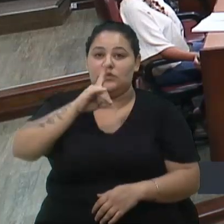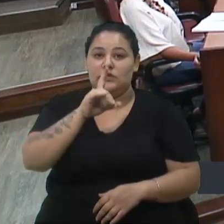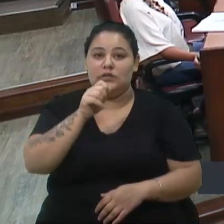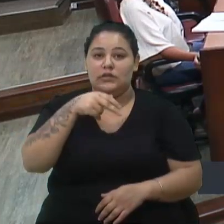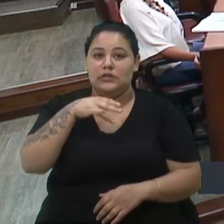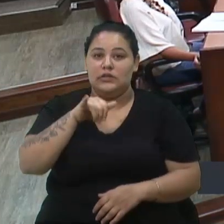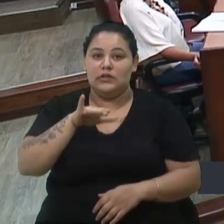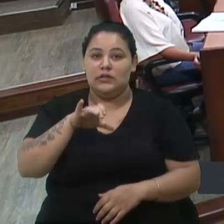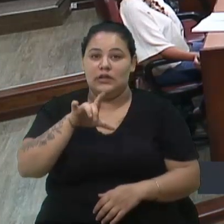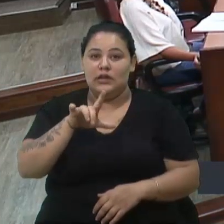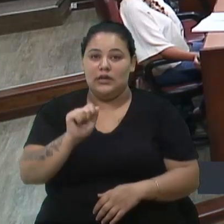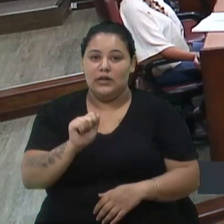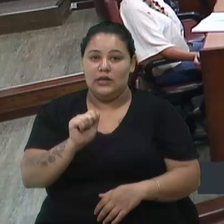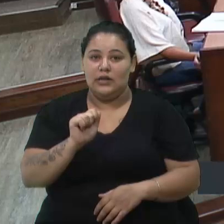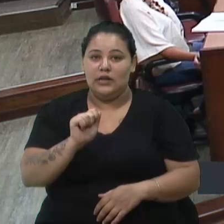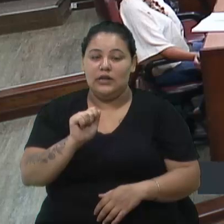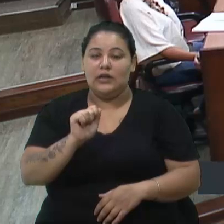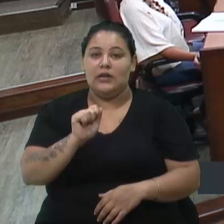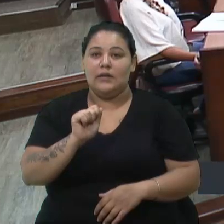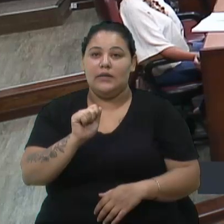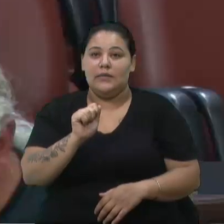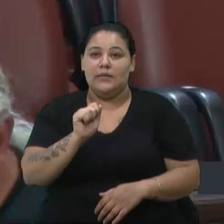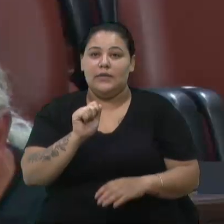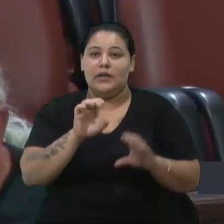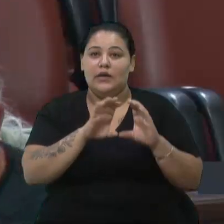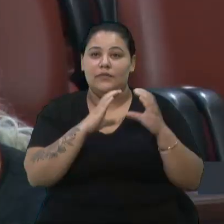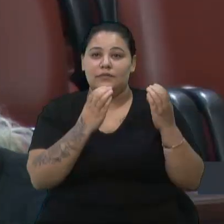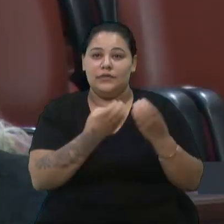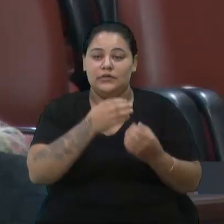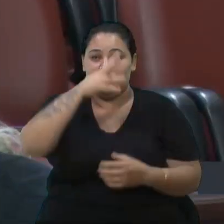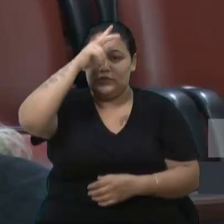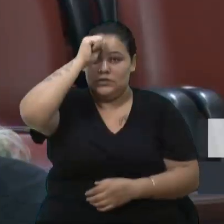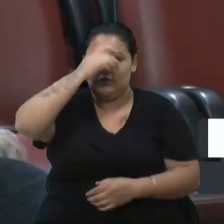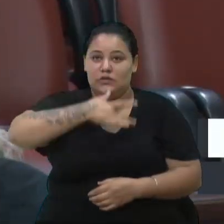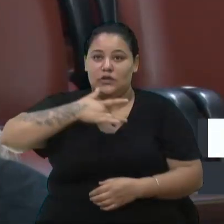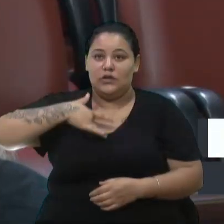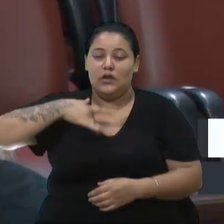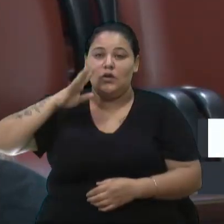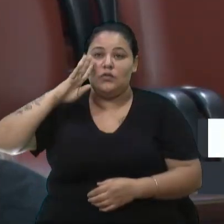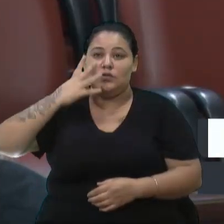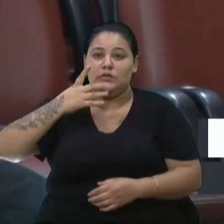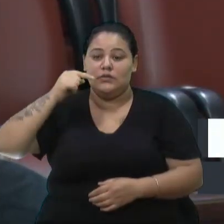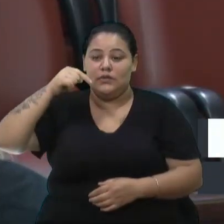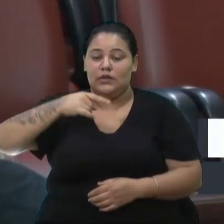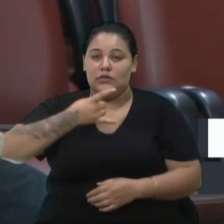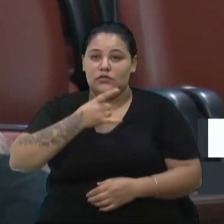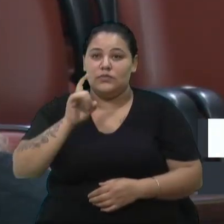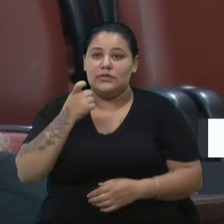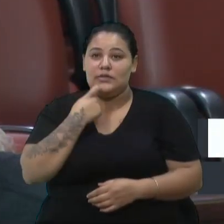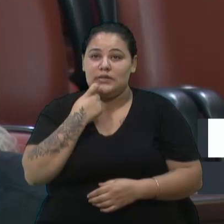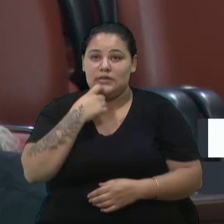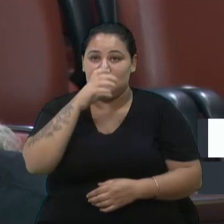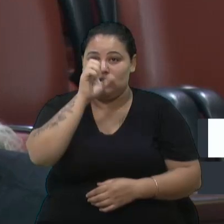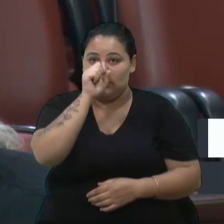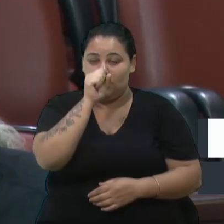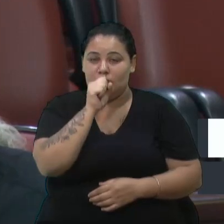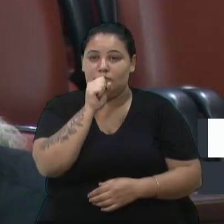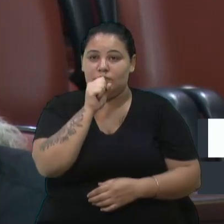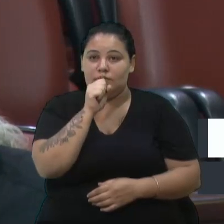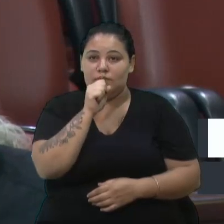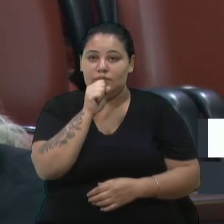Conferência Municipal de Saúde que aconteceu nessa última sexta-feira e no sábado aqui na Câmara de Vereadores. Mas ao mesmo tempo,